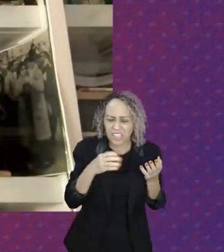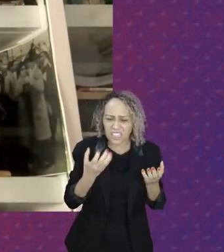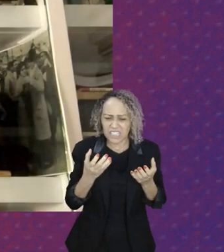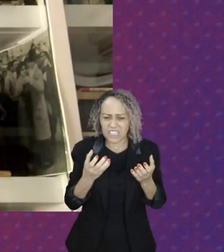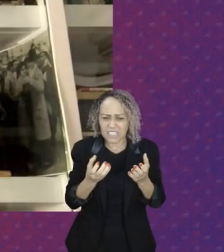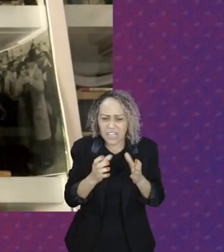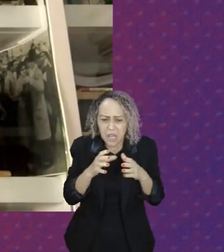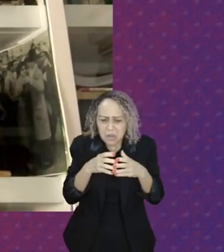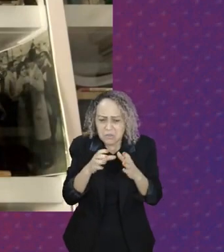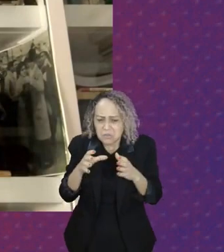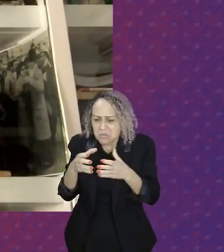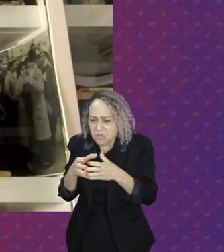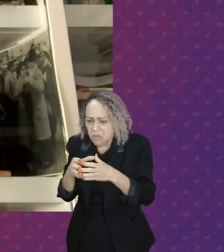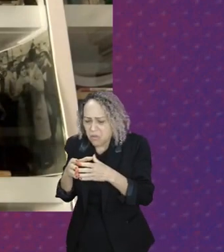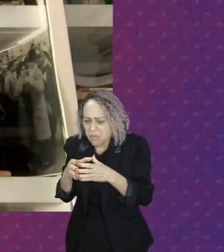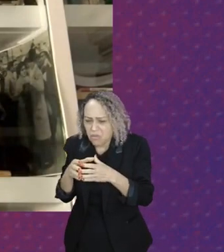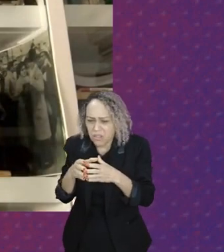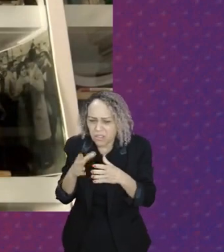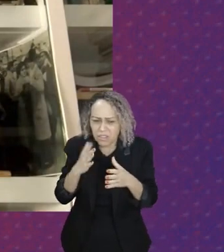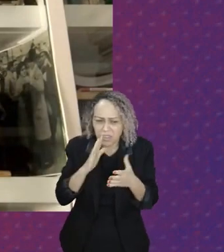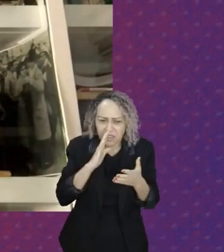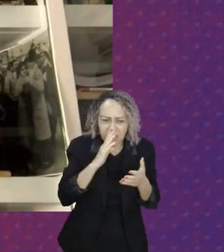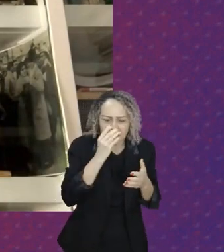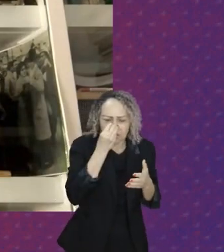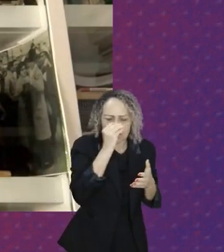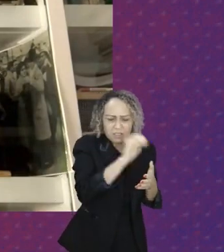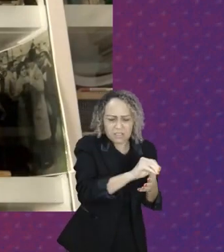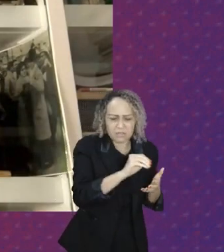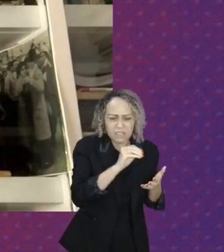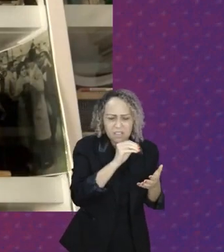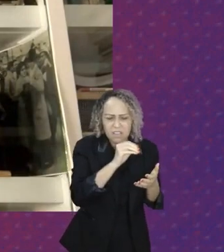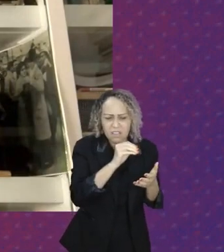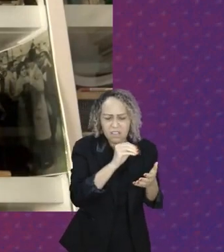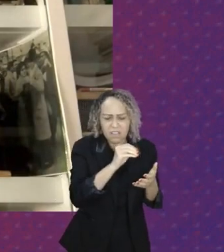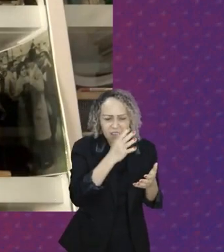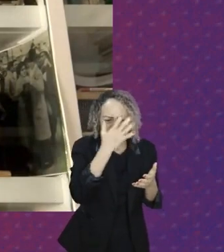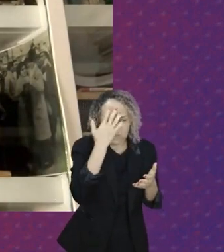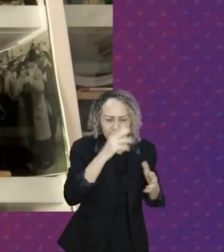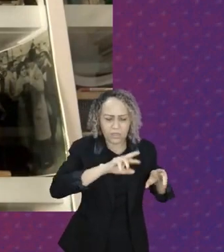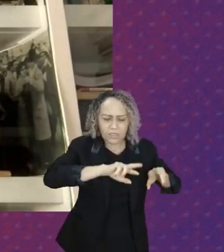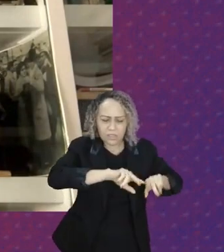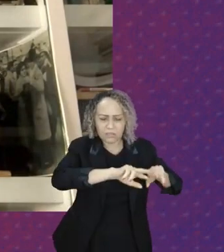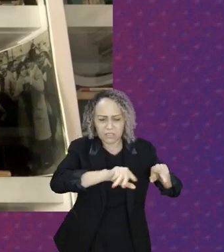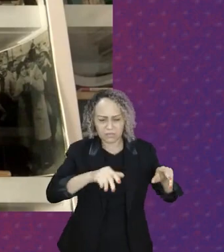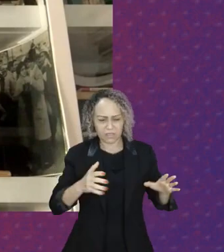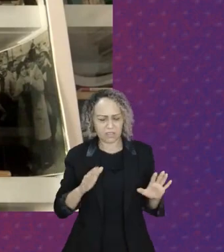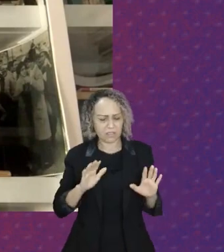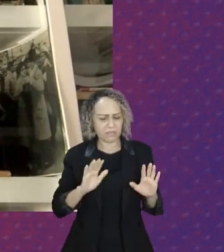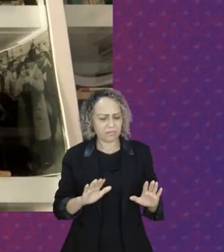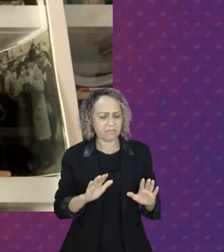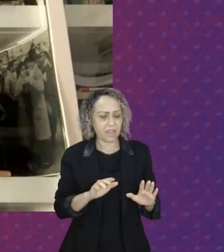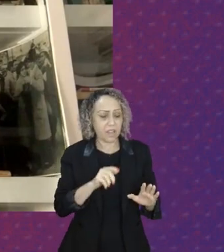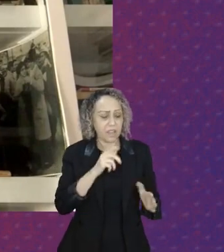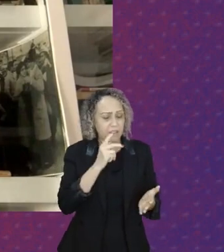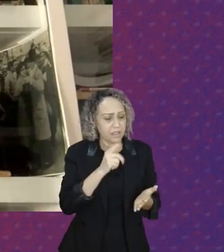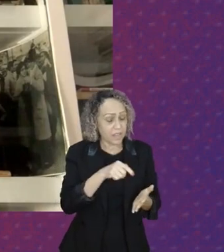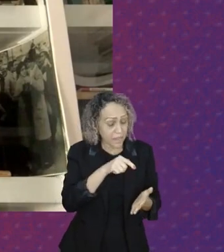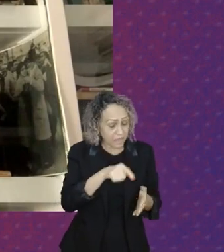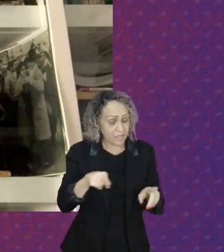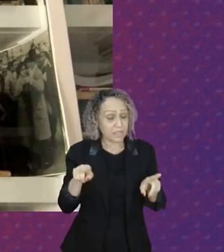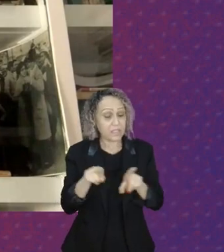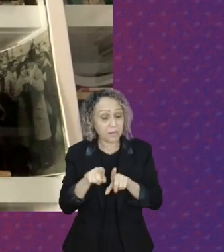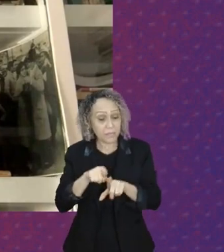mecanismos para ocultar esses processos. E é muito importante que nós